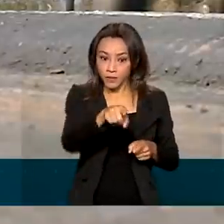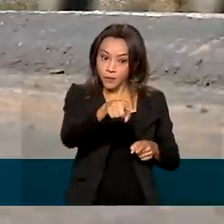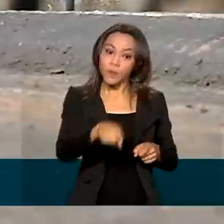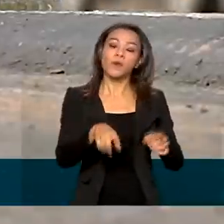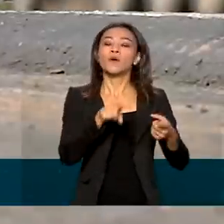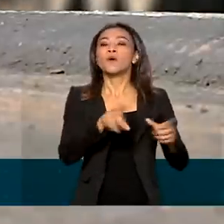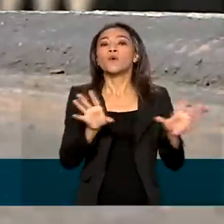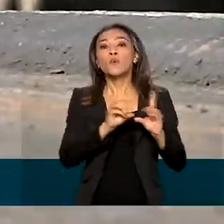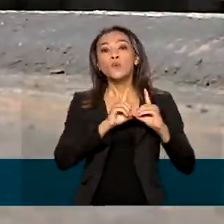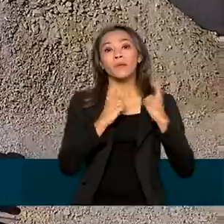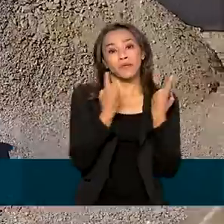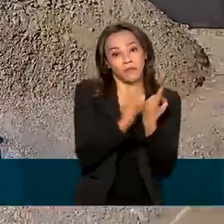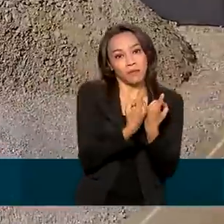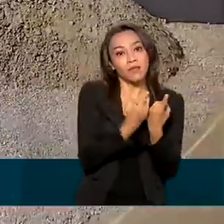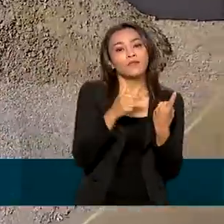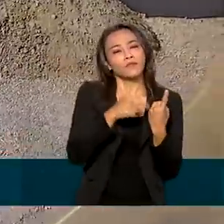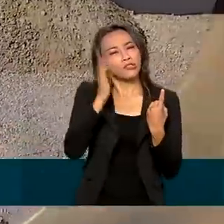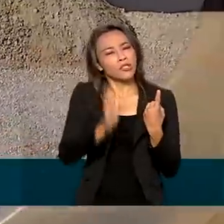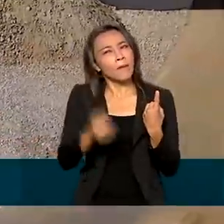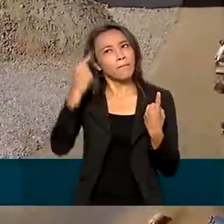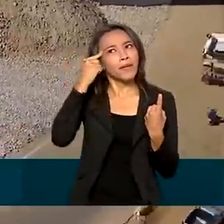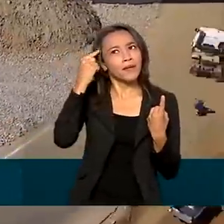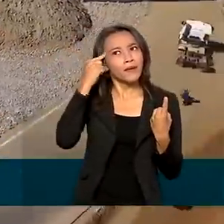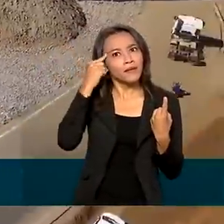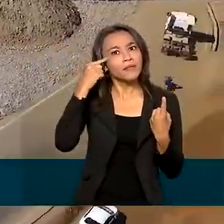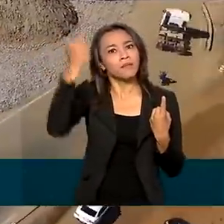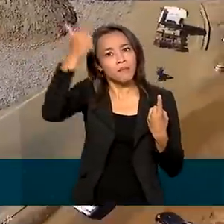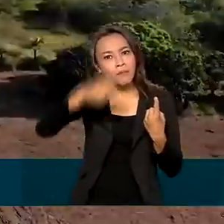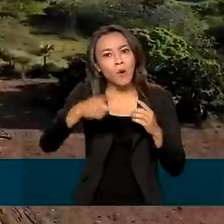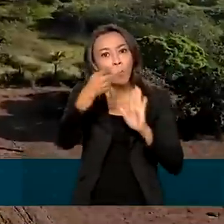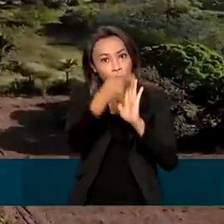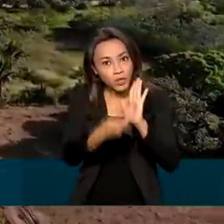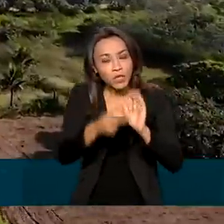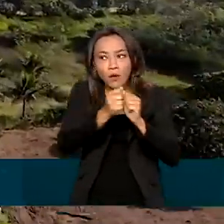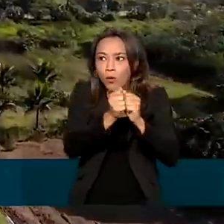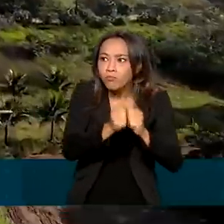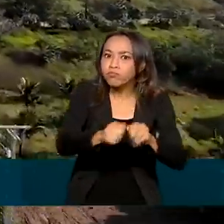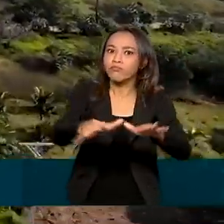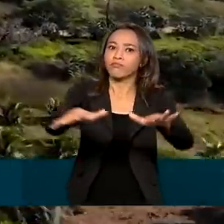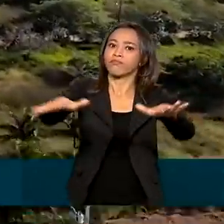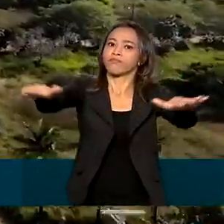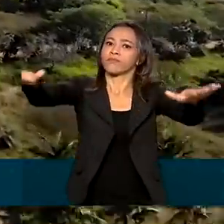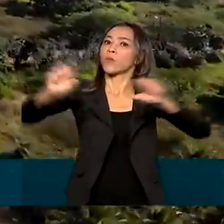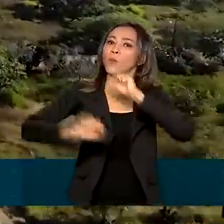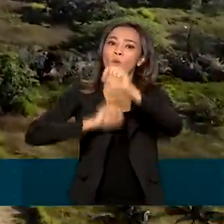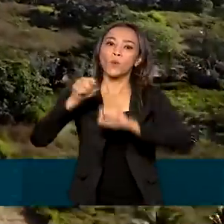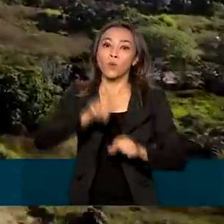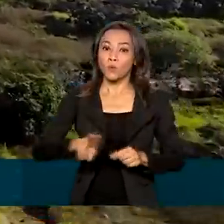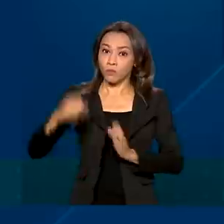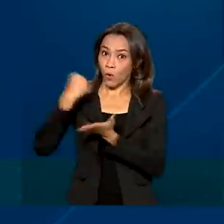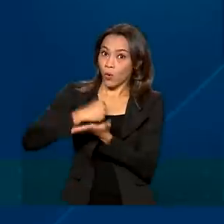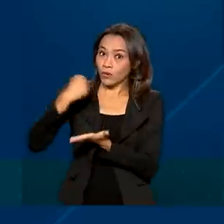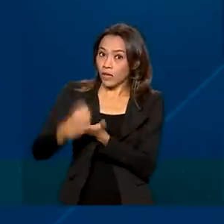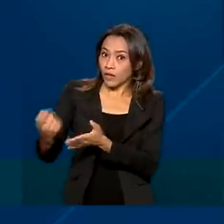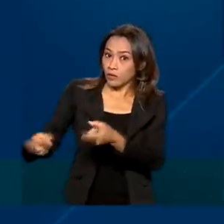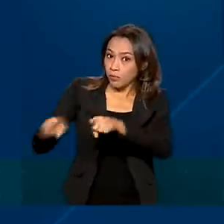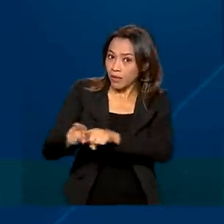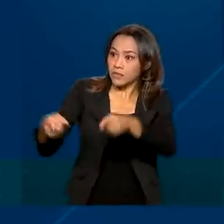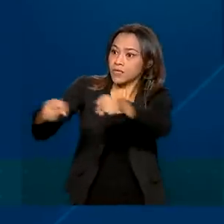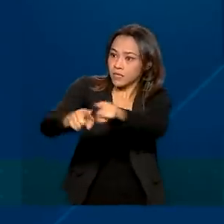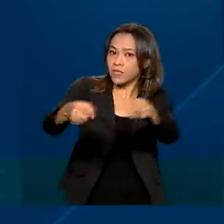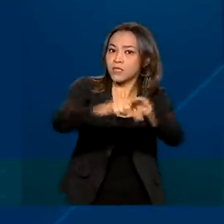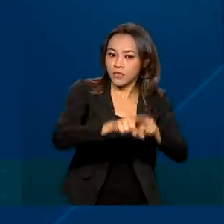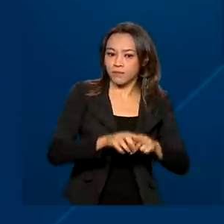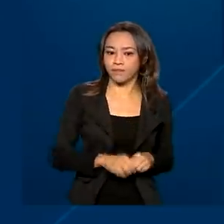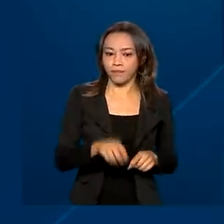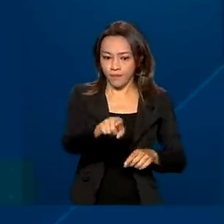Transportes, o DENIT, já pensa na expansão do projeto por meio de contratos de parcerias. Fazer um bom projeto,